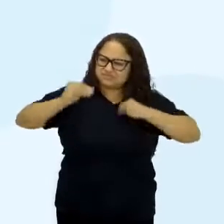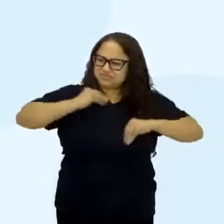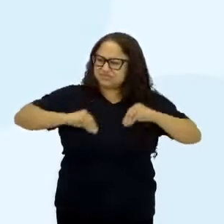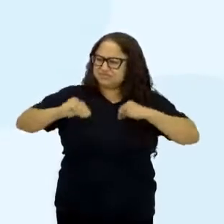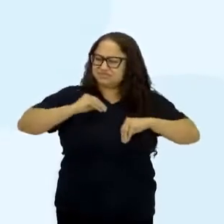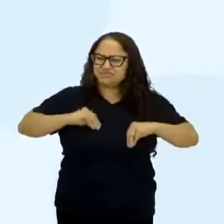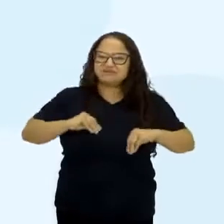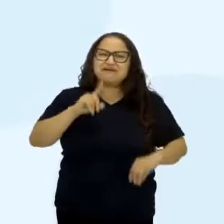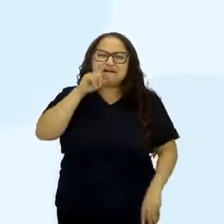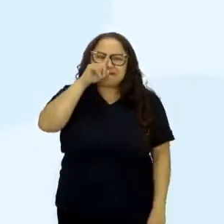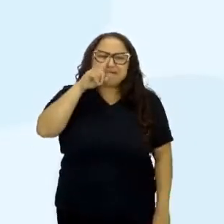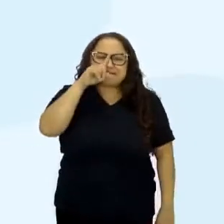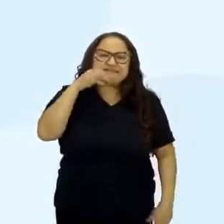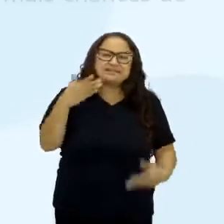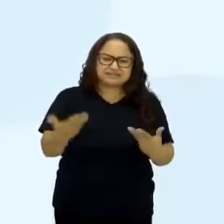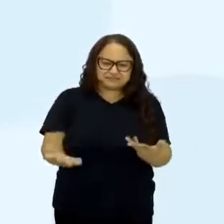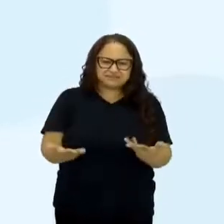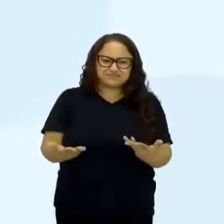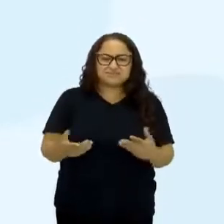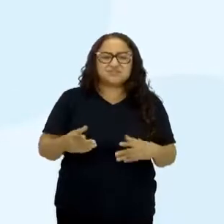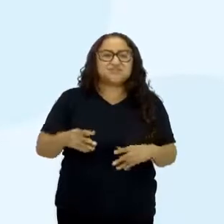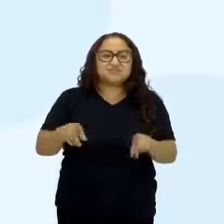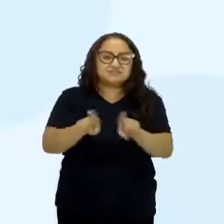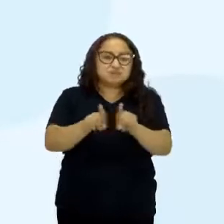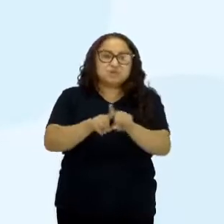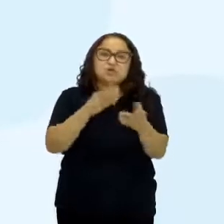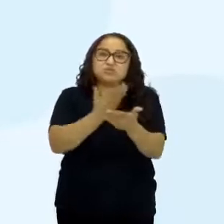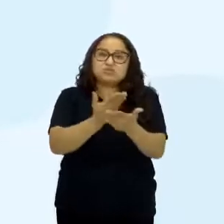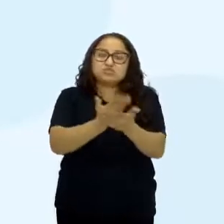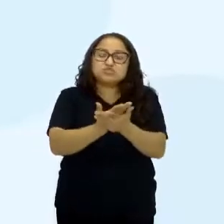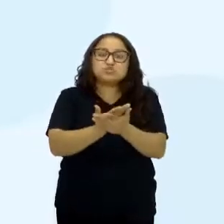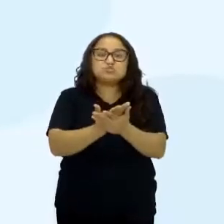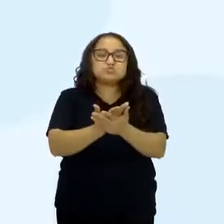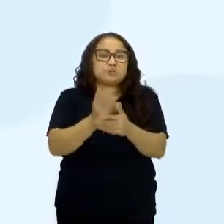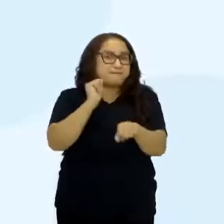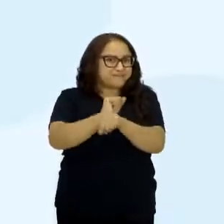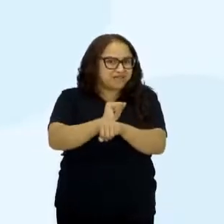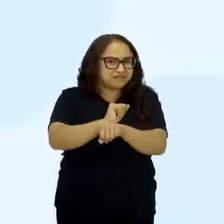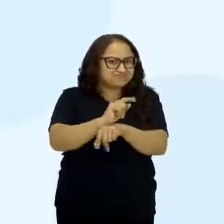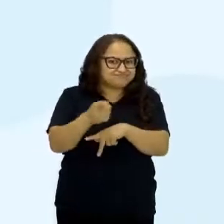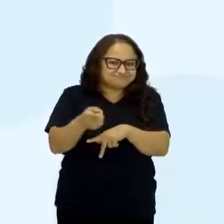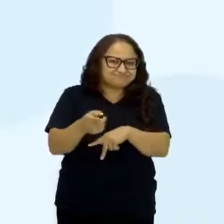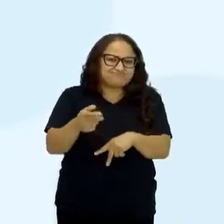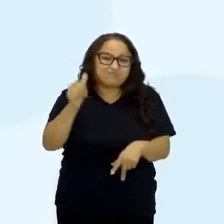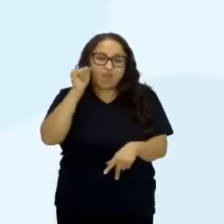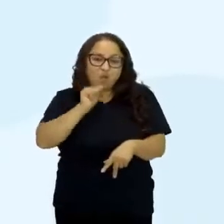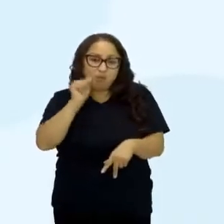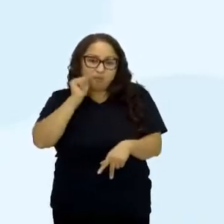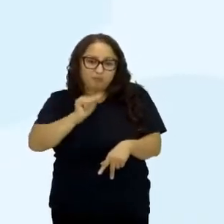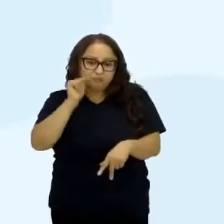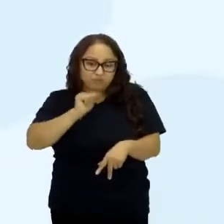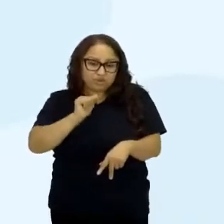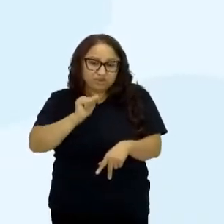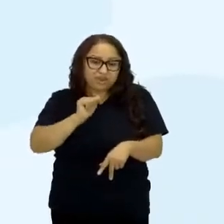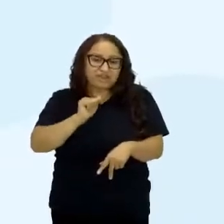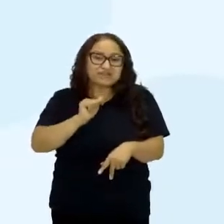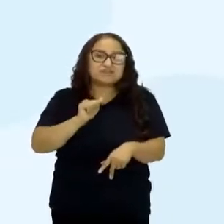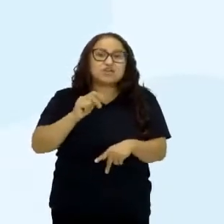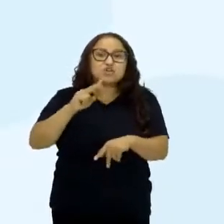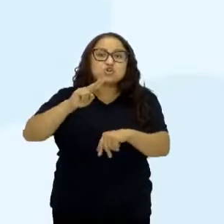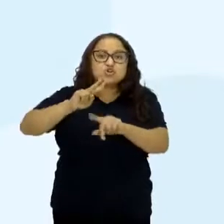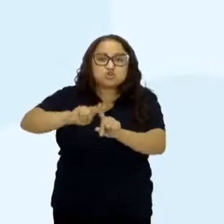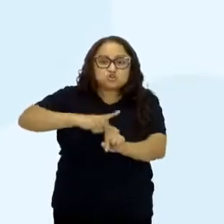graves. E esse estudo ainda não para por aí. Adolescentes do sexo feminino apresentam duas